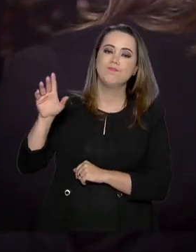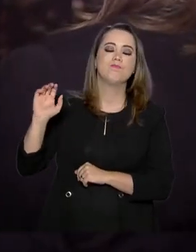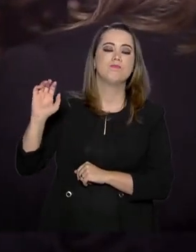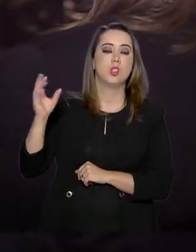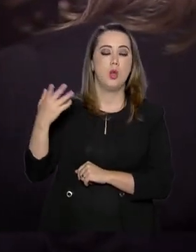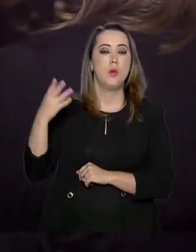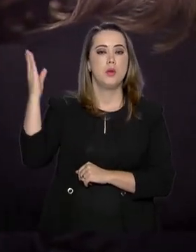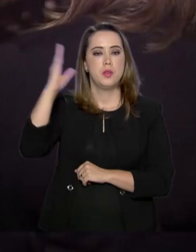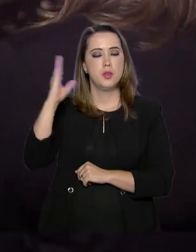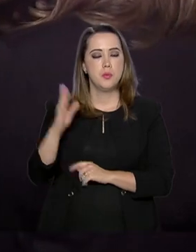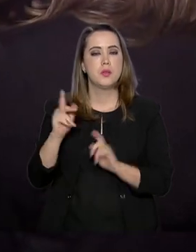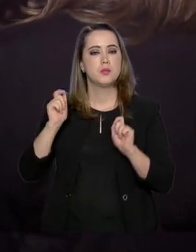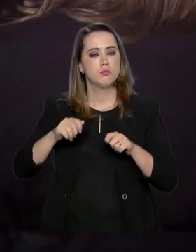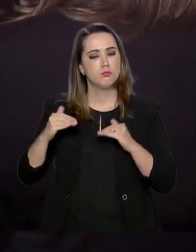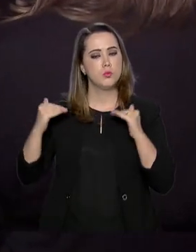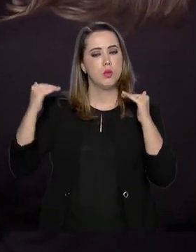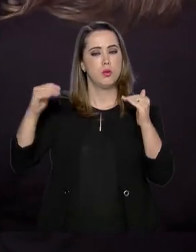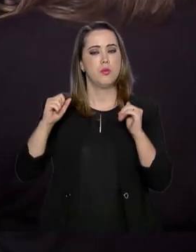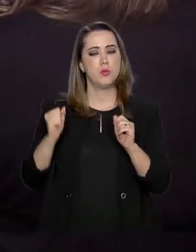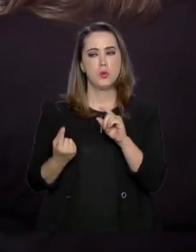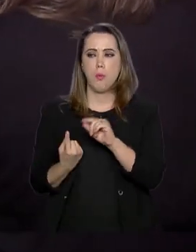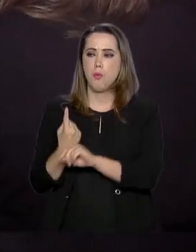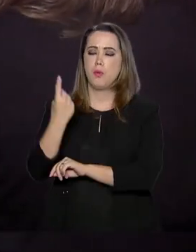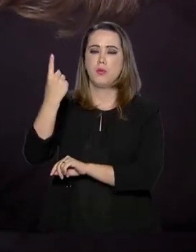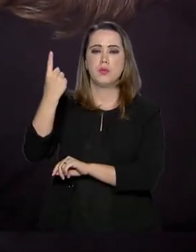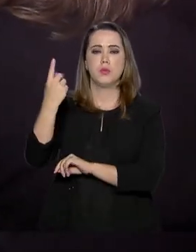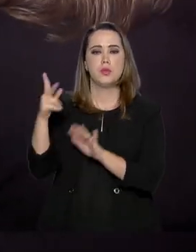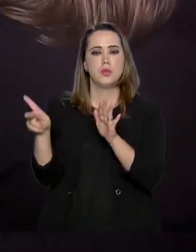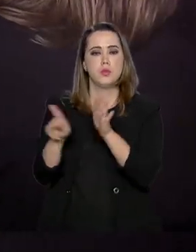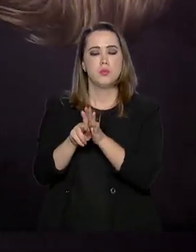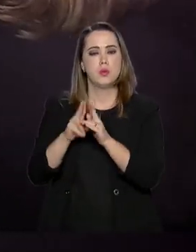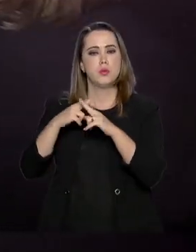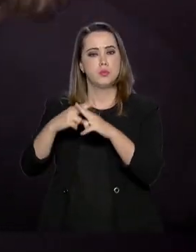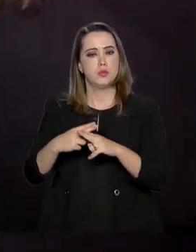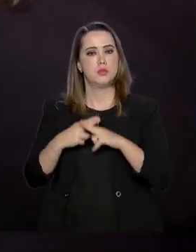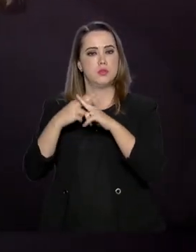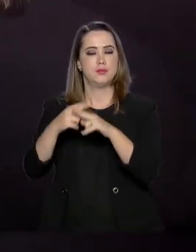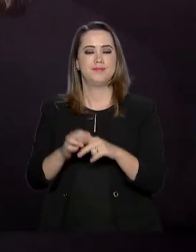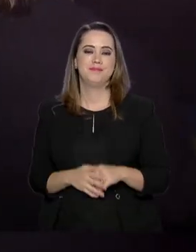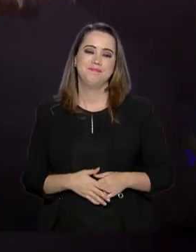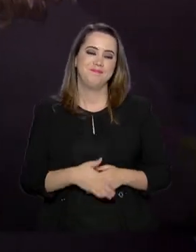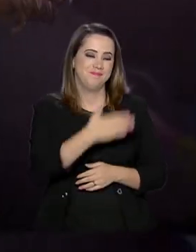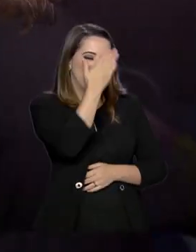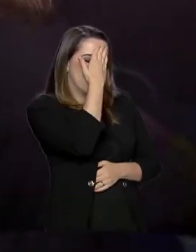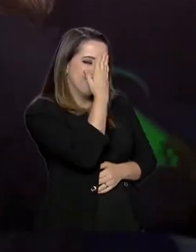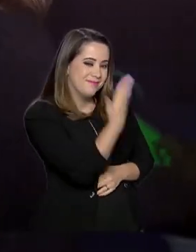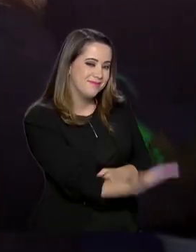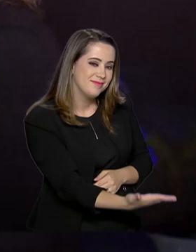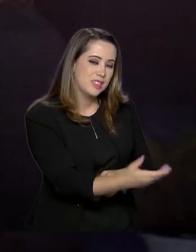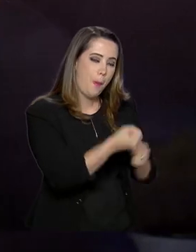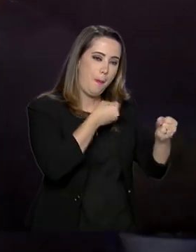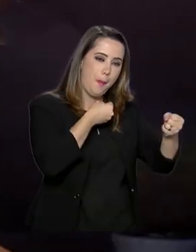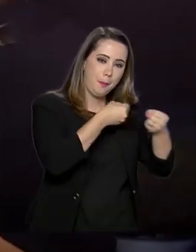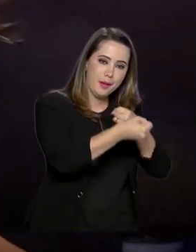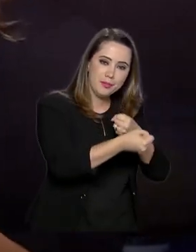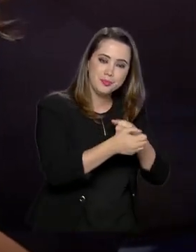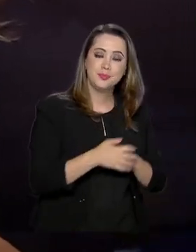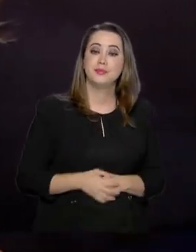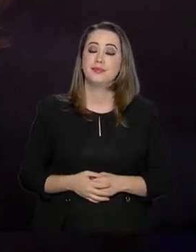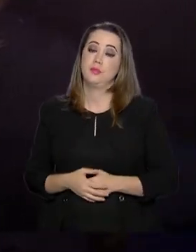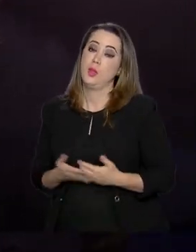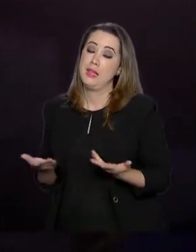soberania em poder projetar, testar, lançar seus próprios satélites. Certo, obrigada, ministro, pela entrevista.